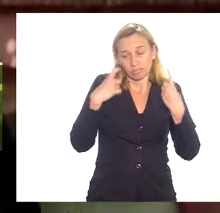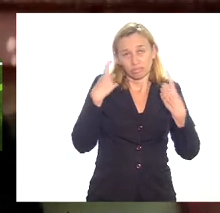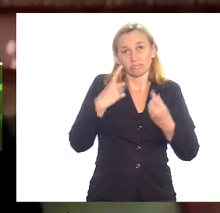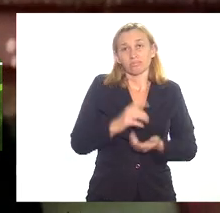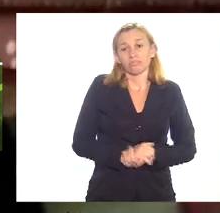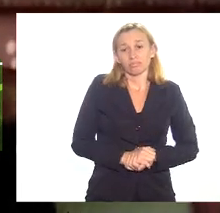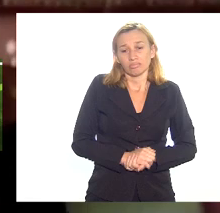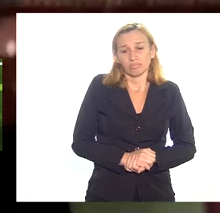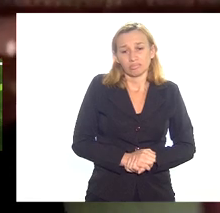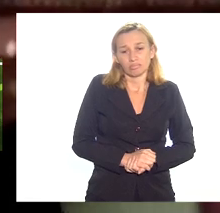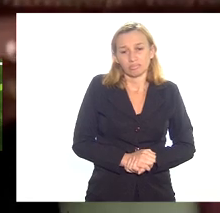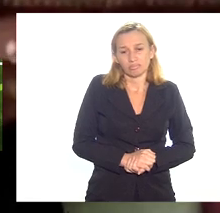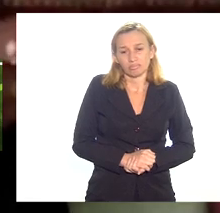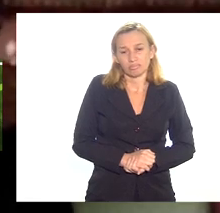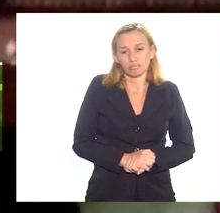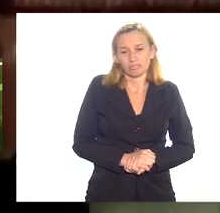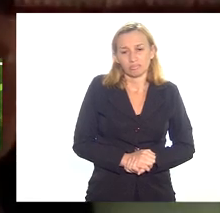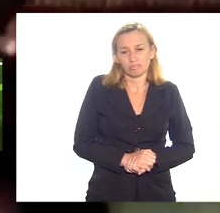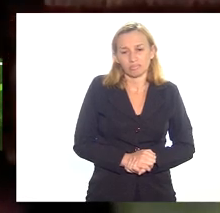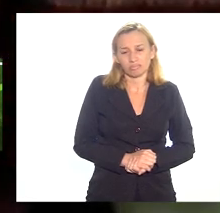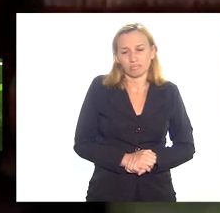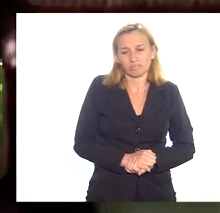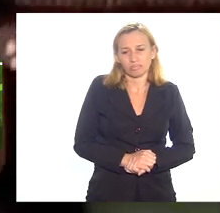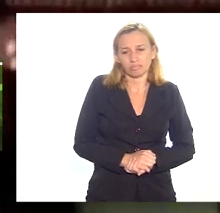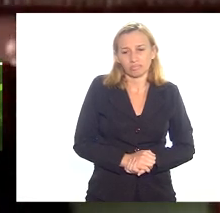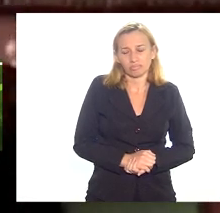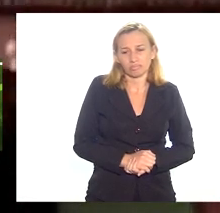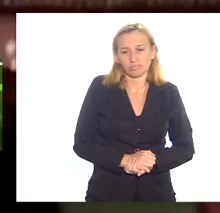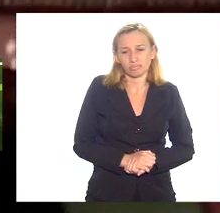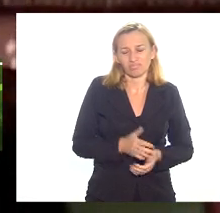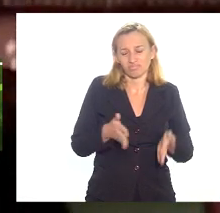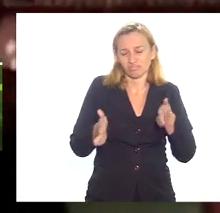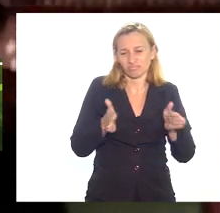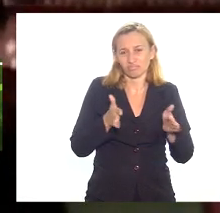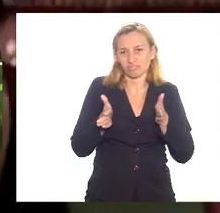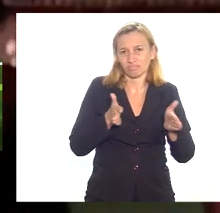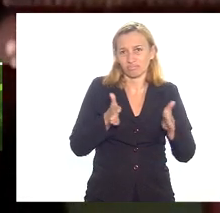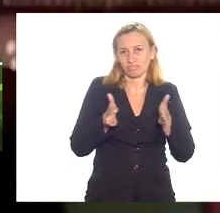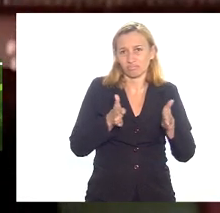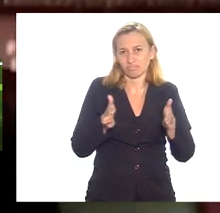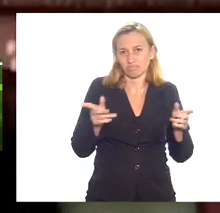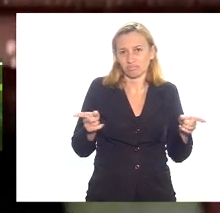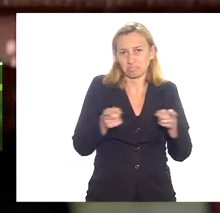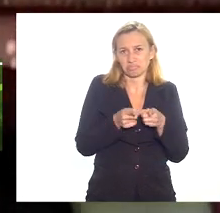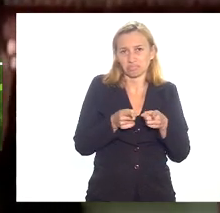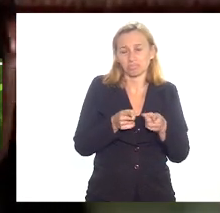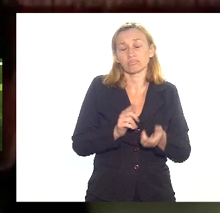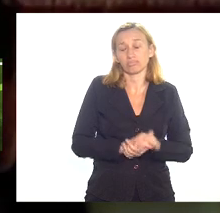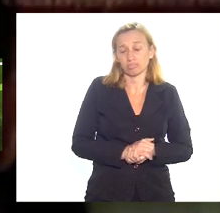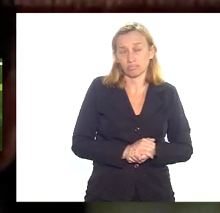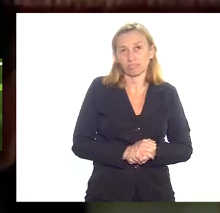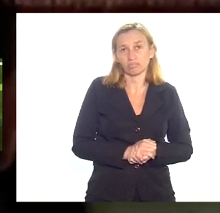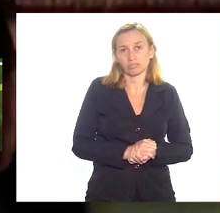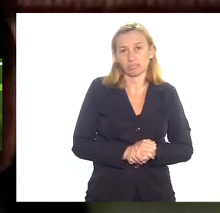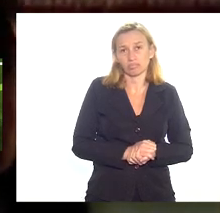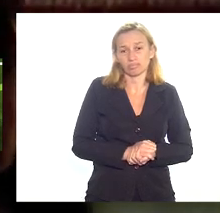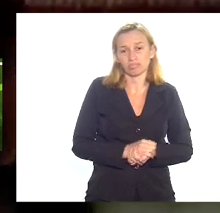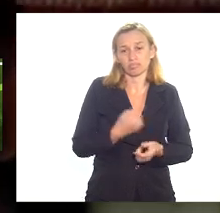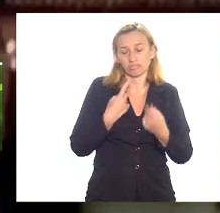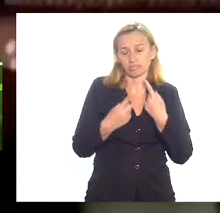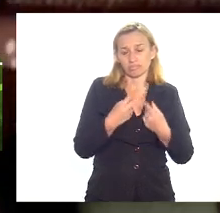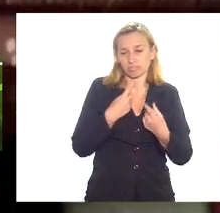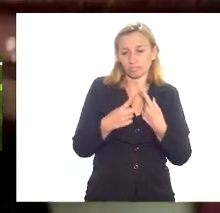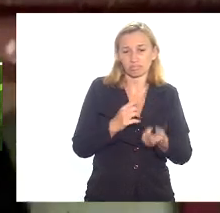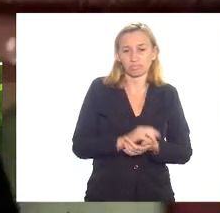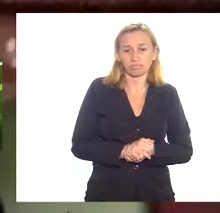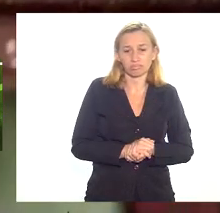com com esse período muito curto para essa discussão